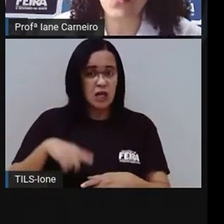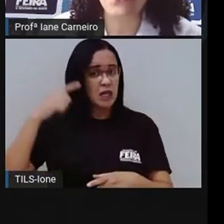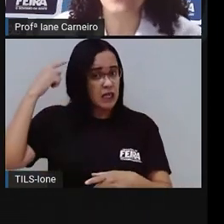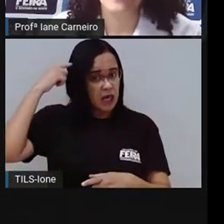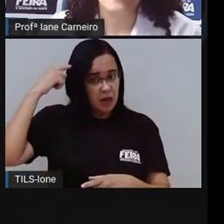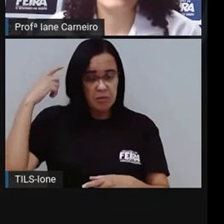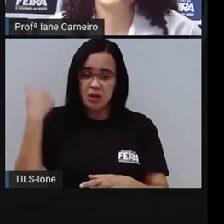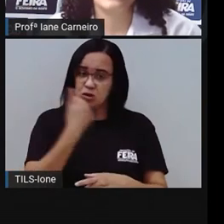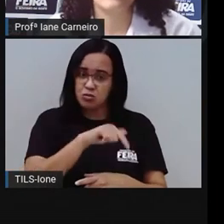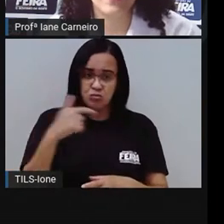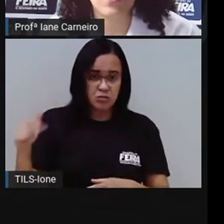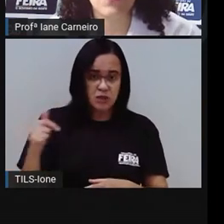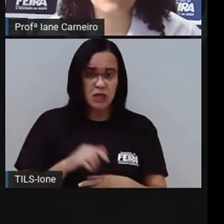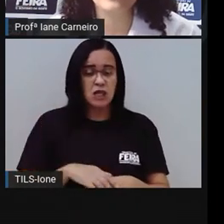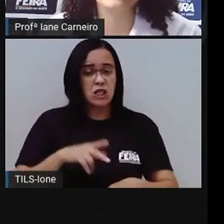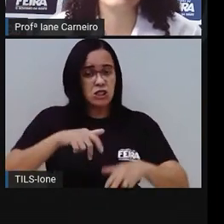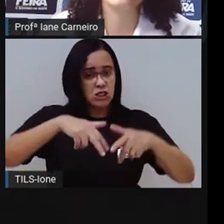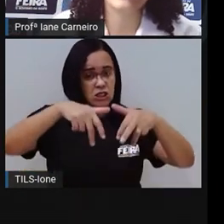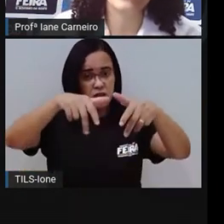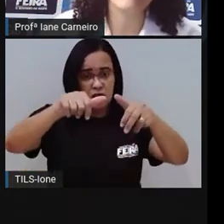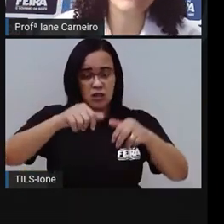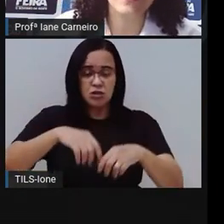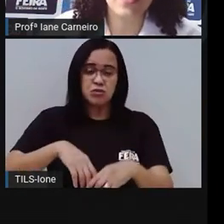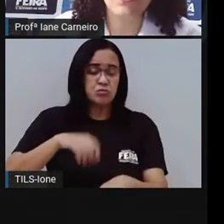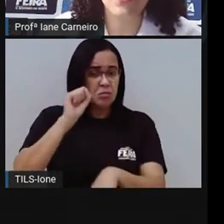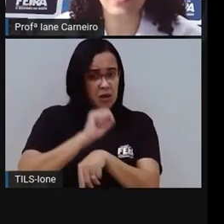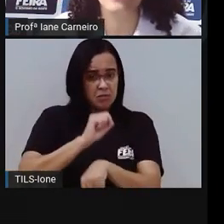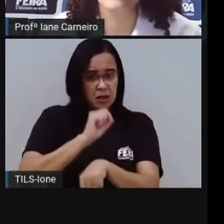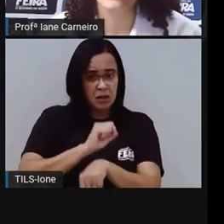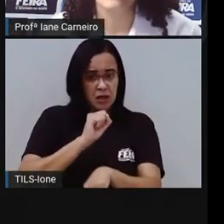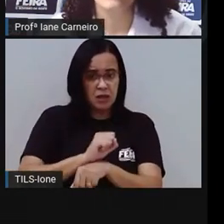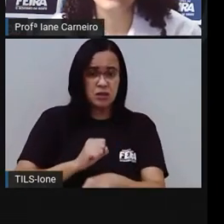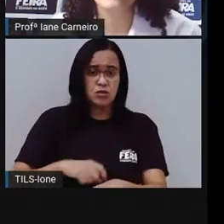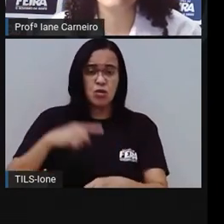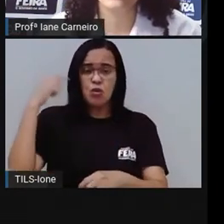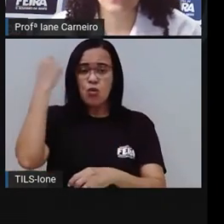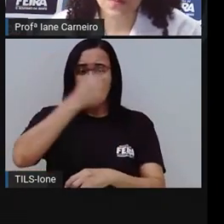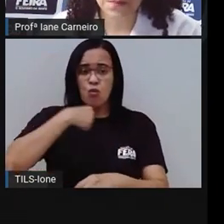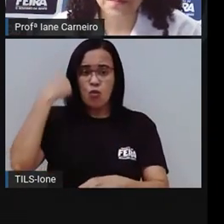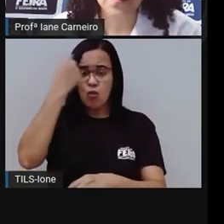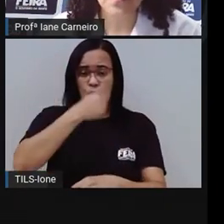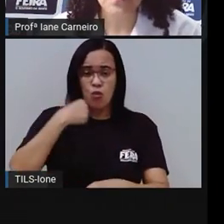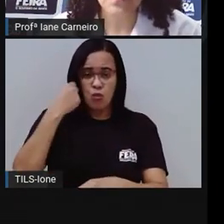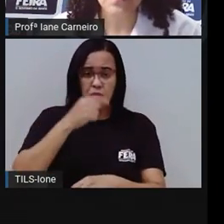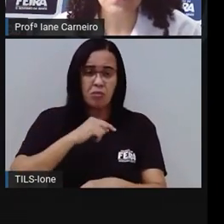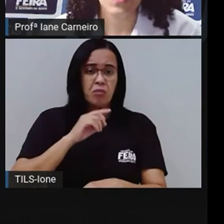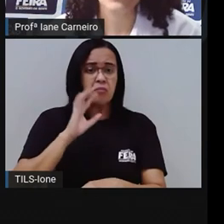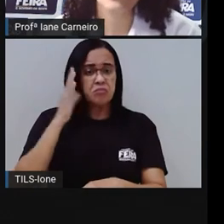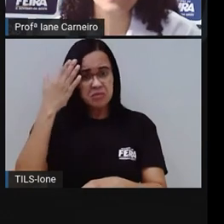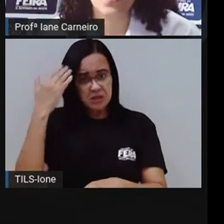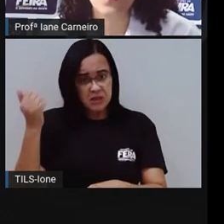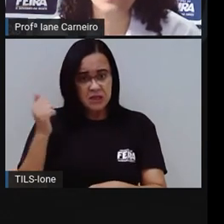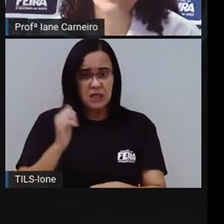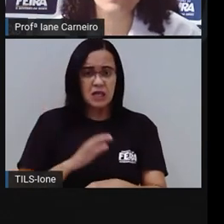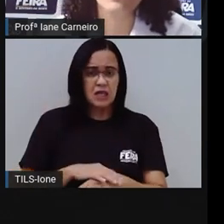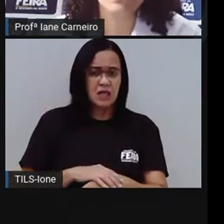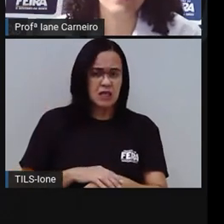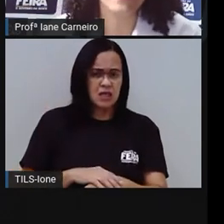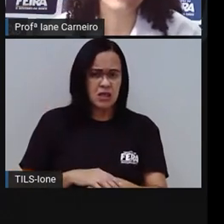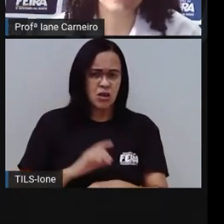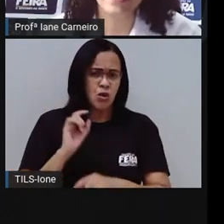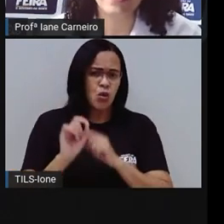morro. Acerto relógios sem ser relojoeiro. O que sou? O sol.